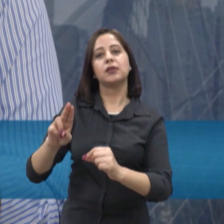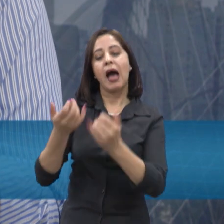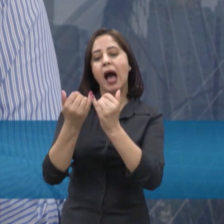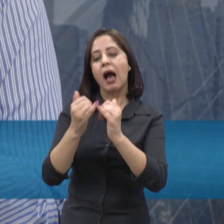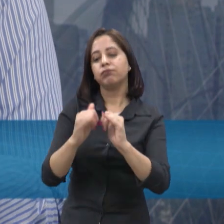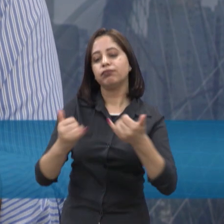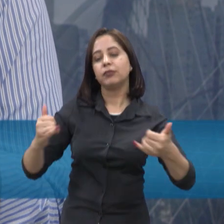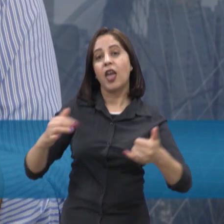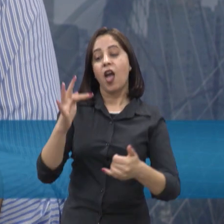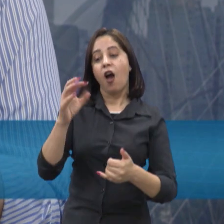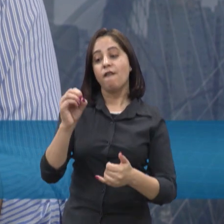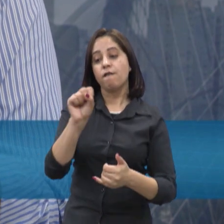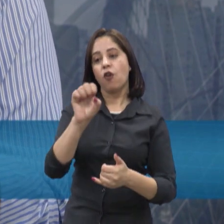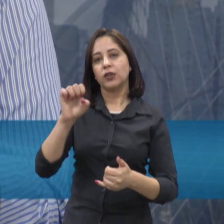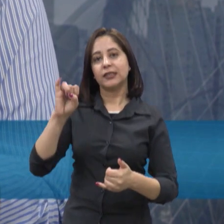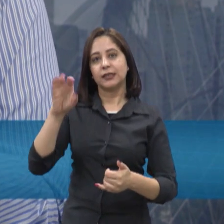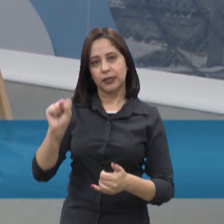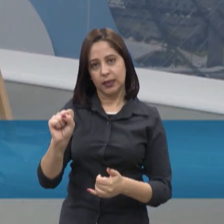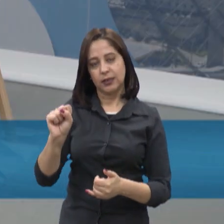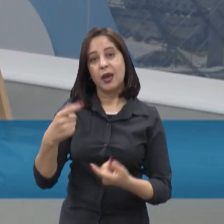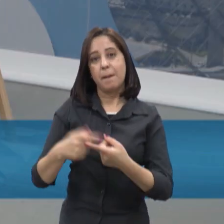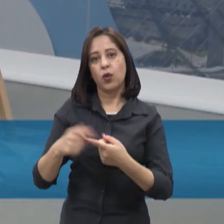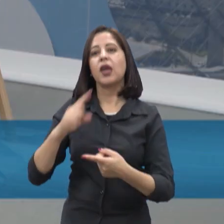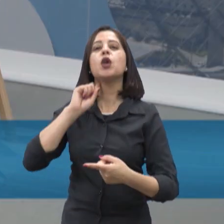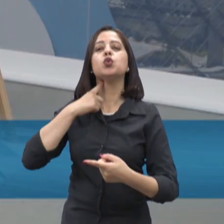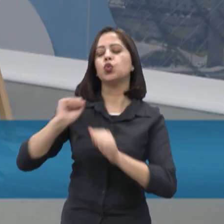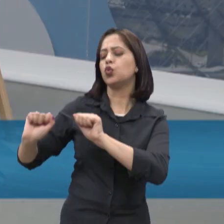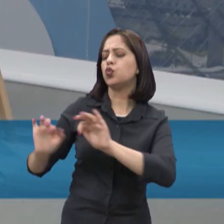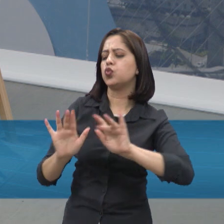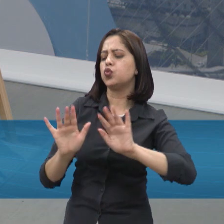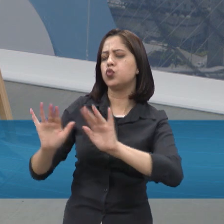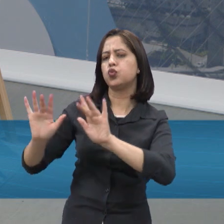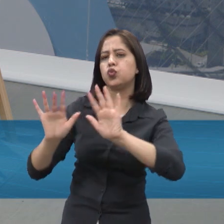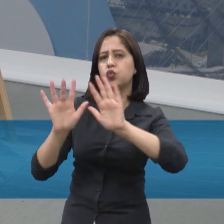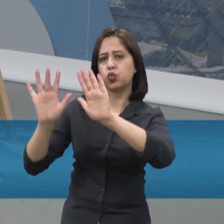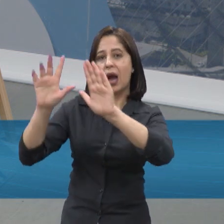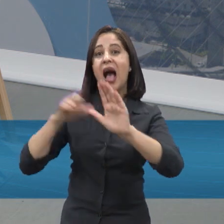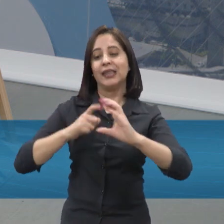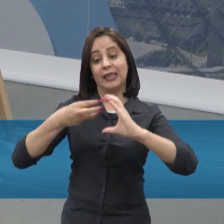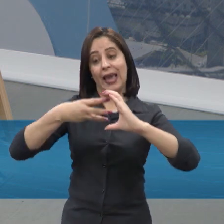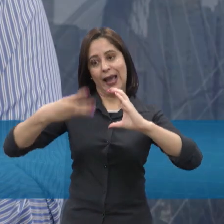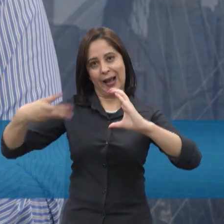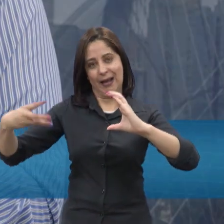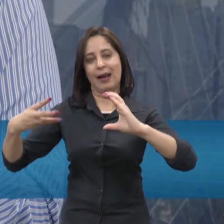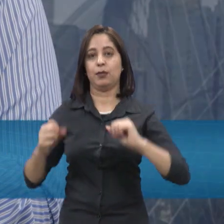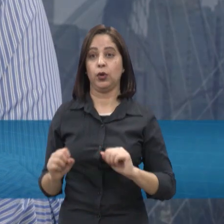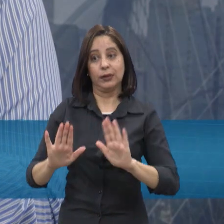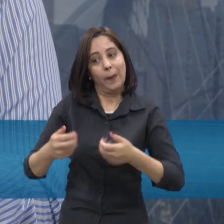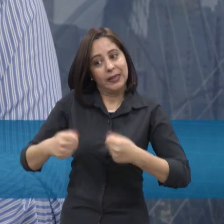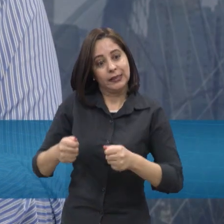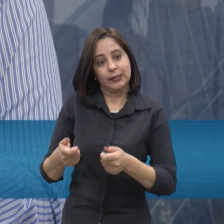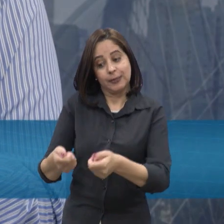combustíveis fósseis, eles vão, né, são poluentes, tem as emissões, né, e a gente precisa gerenciar isso.